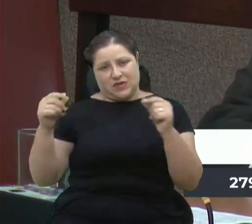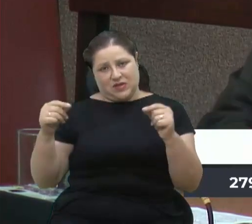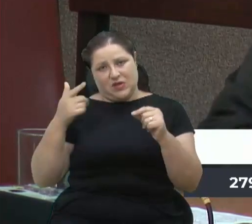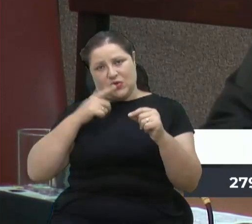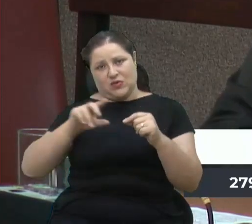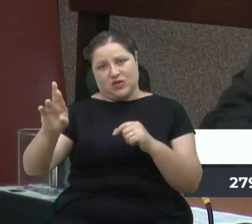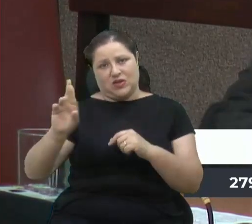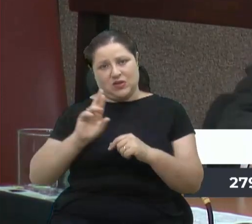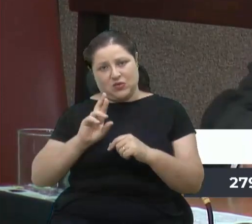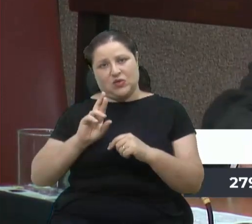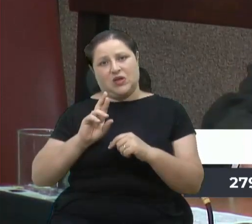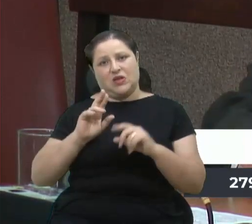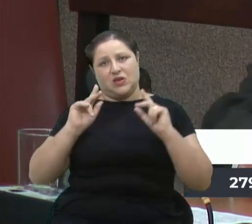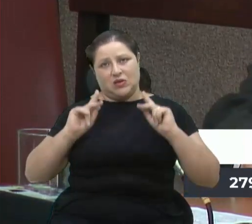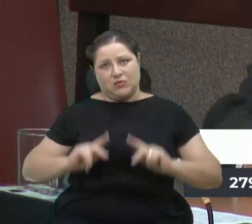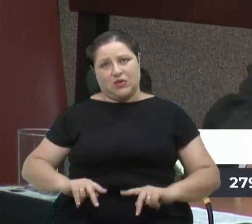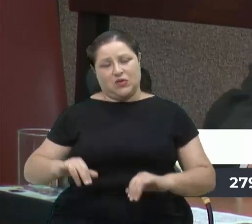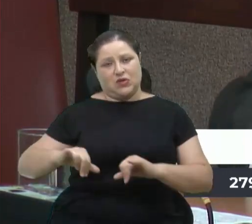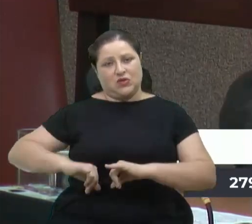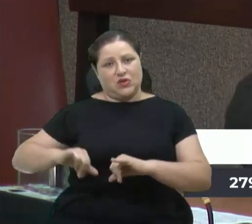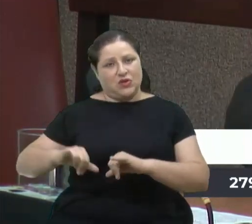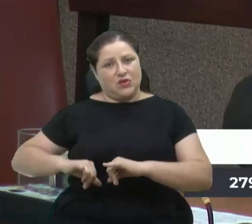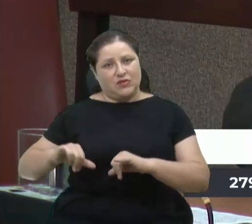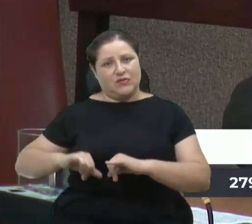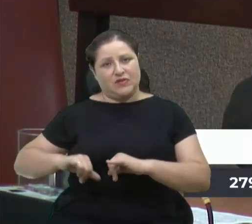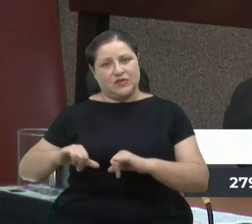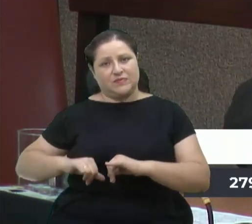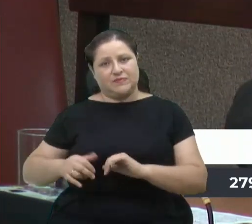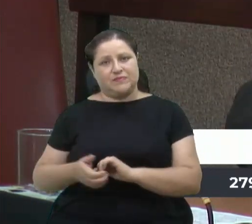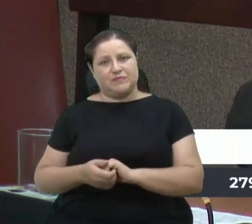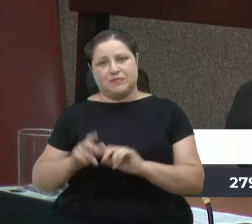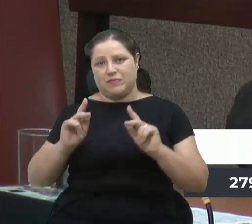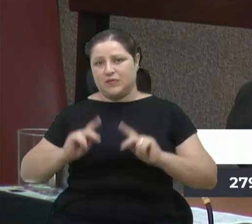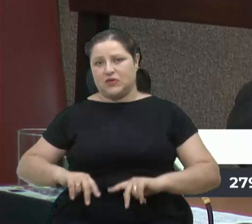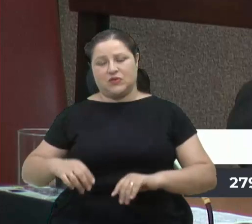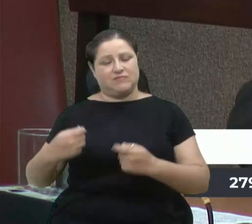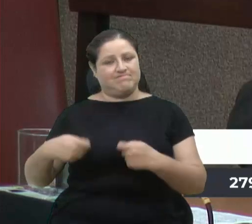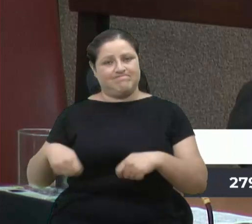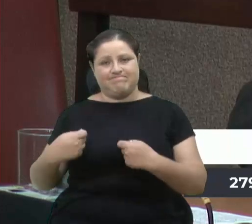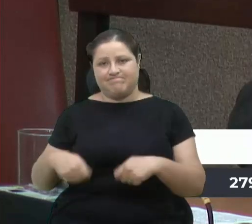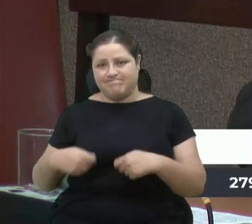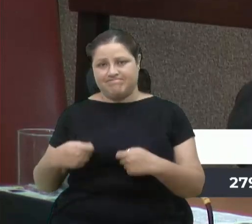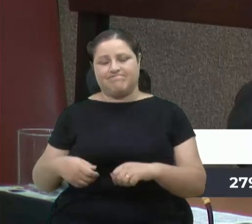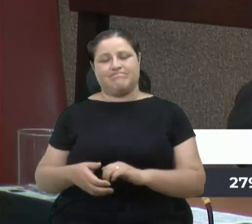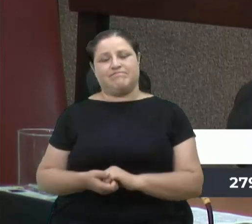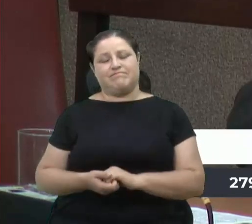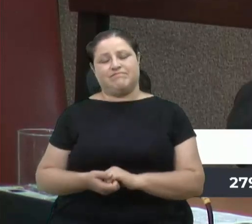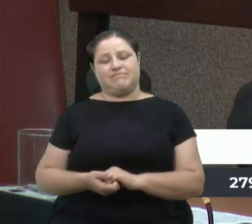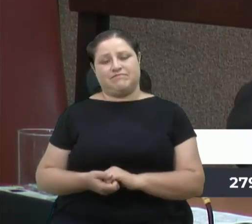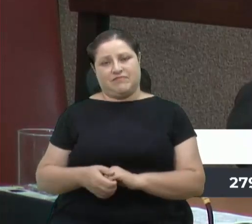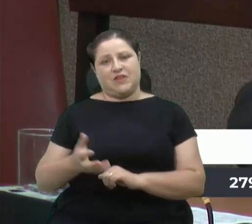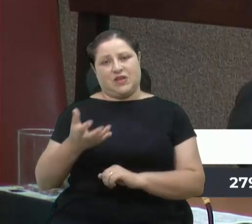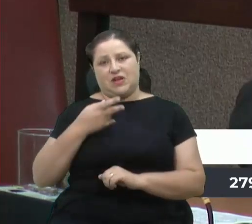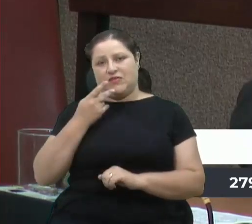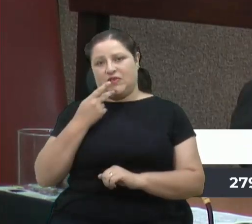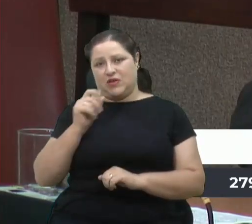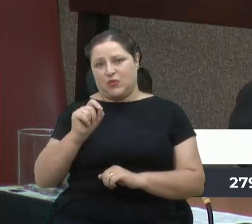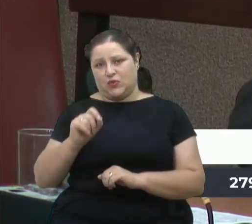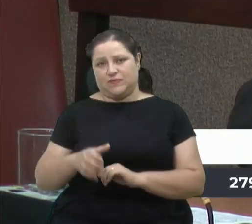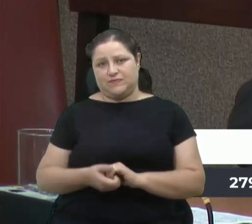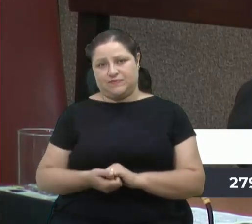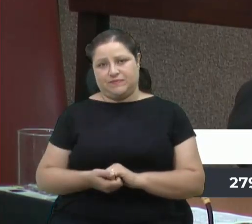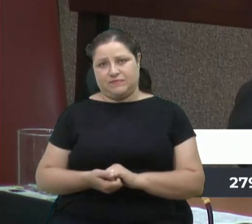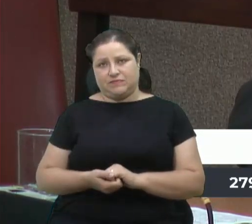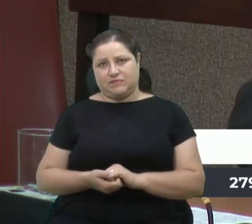resultado para quem está tão sofrendo, tão necessitado. E eu queria dizer o seguinte, pessoal,